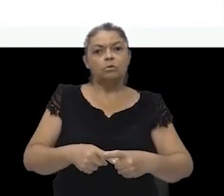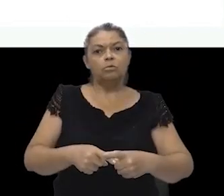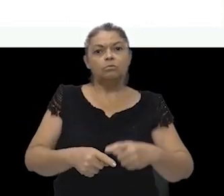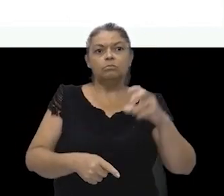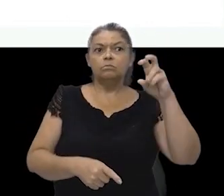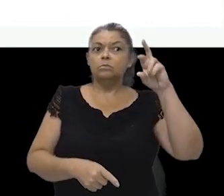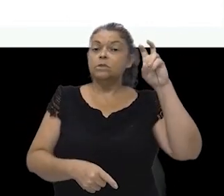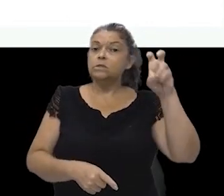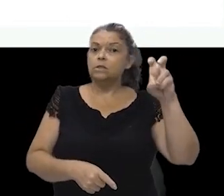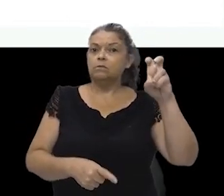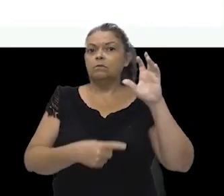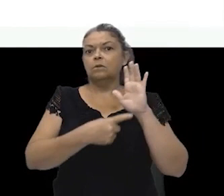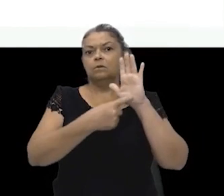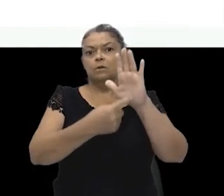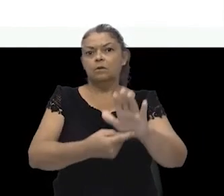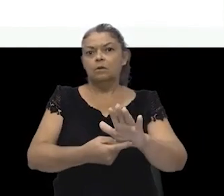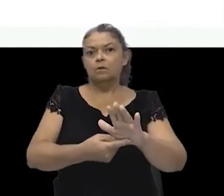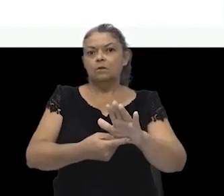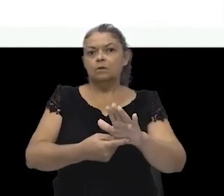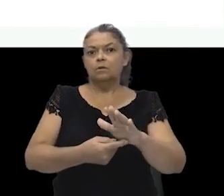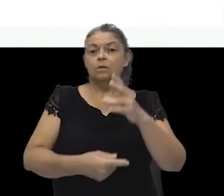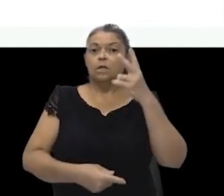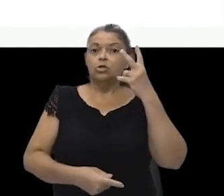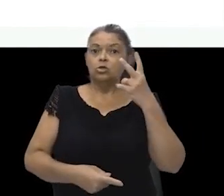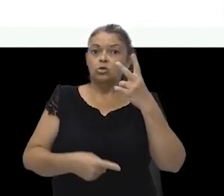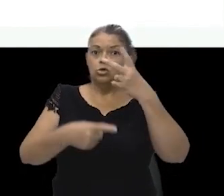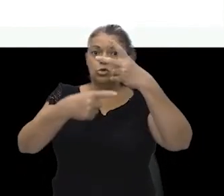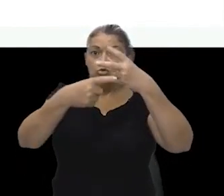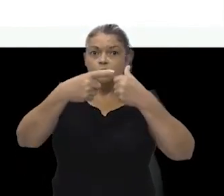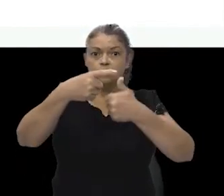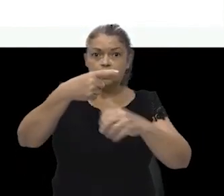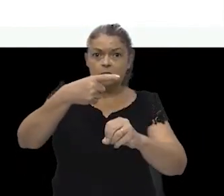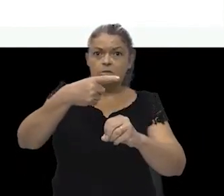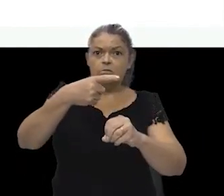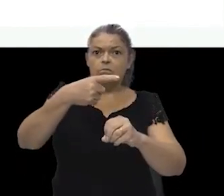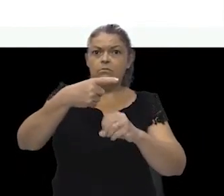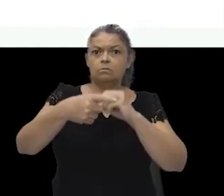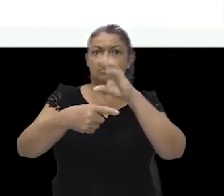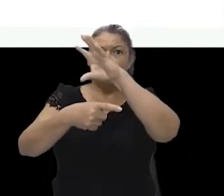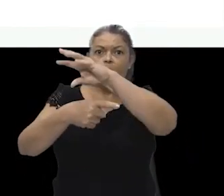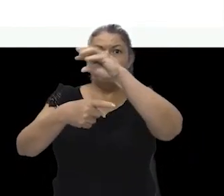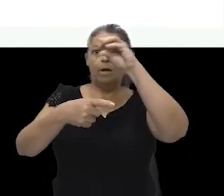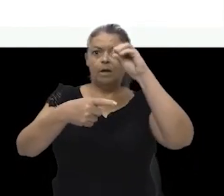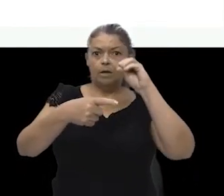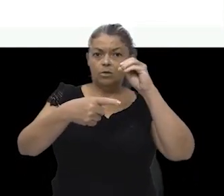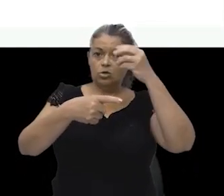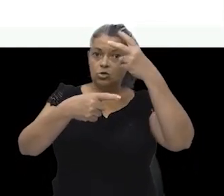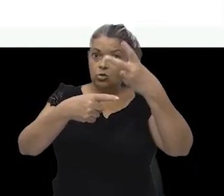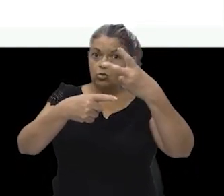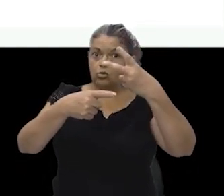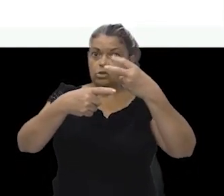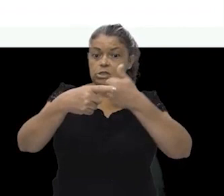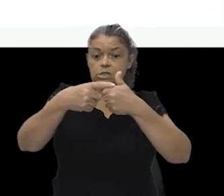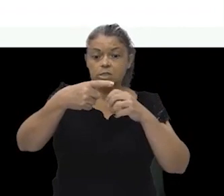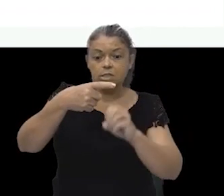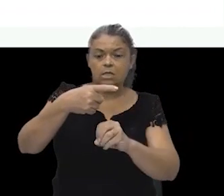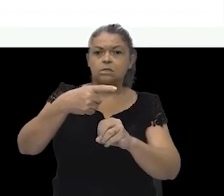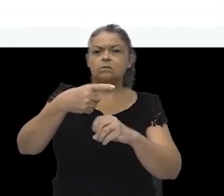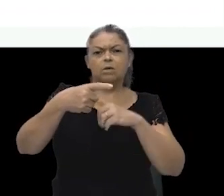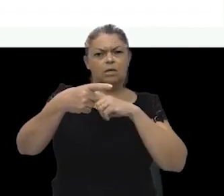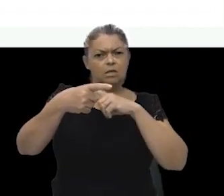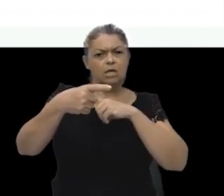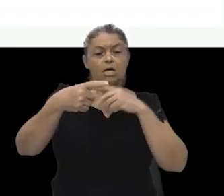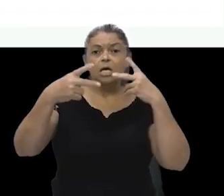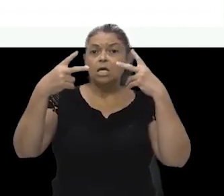representada por meu decimal, dois décimos. Vou pegar a fração, né, dois décimos, e quero uma fração